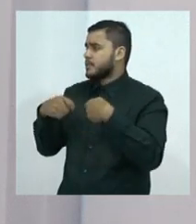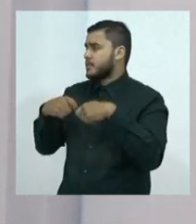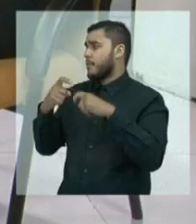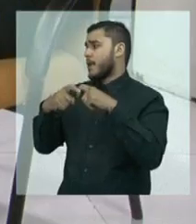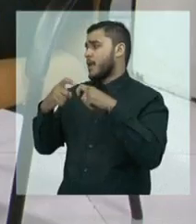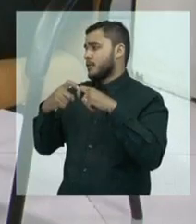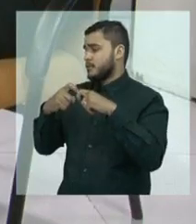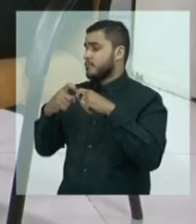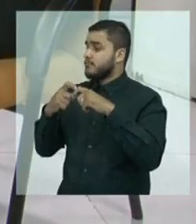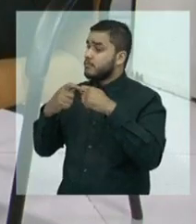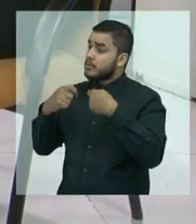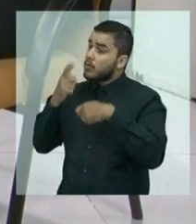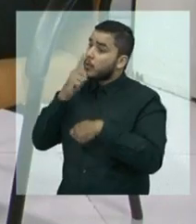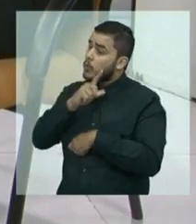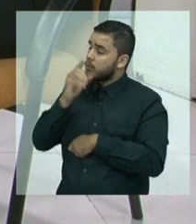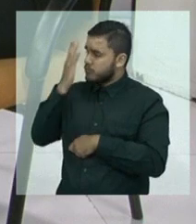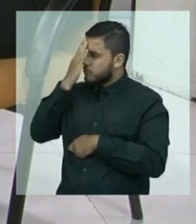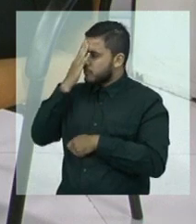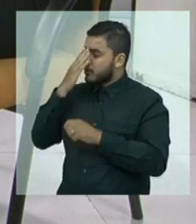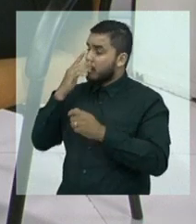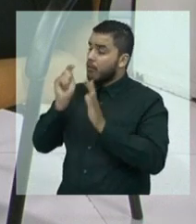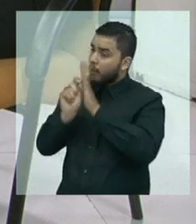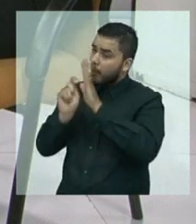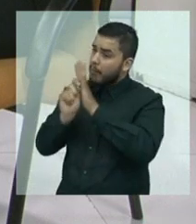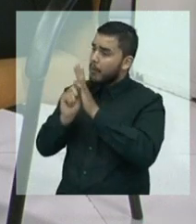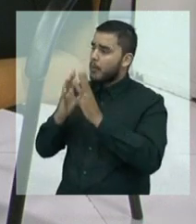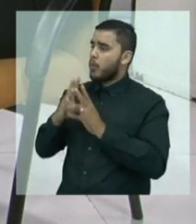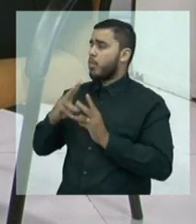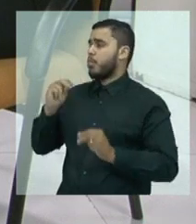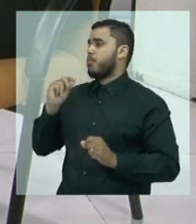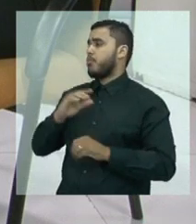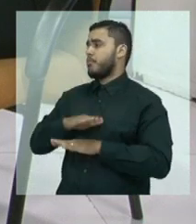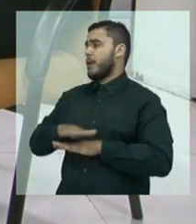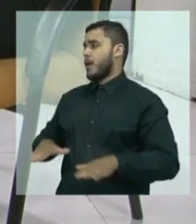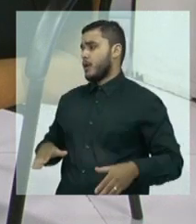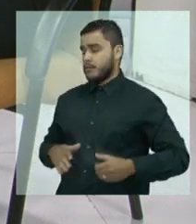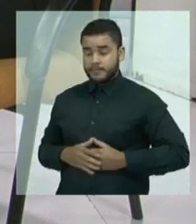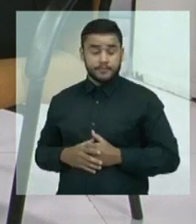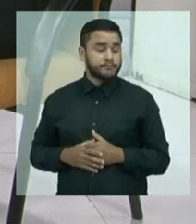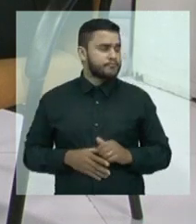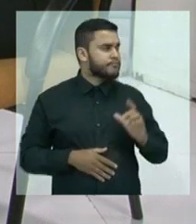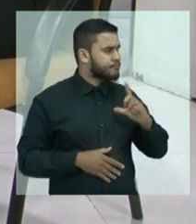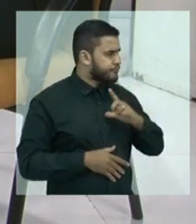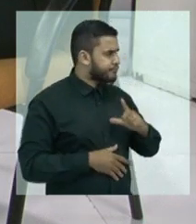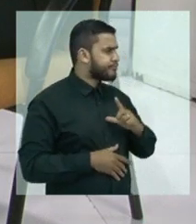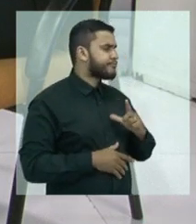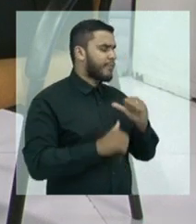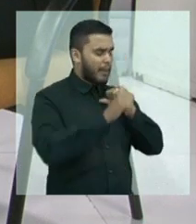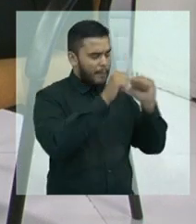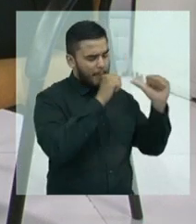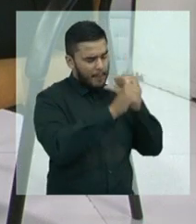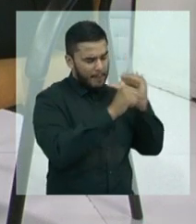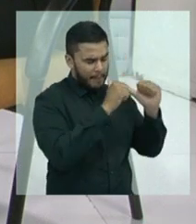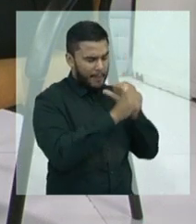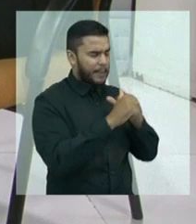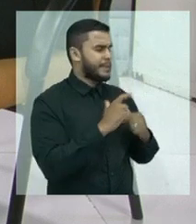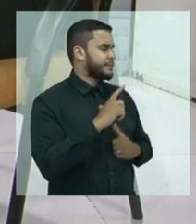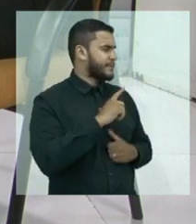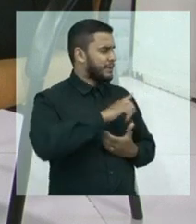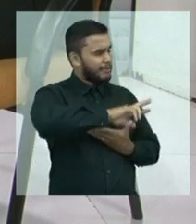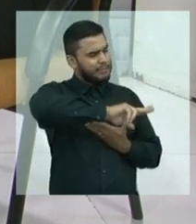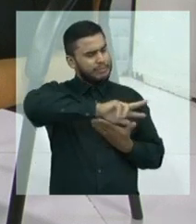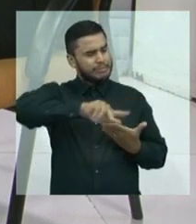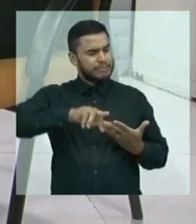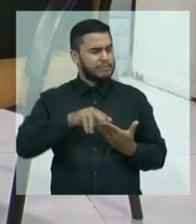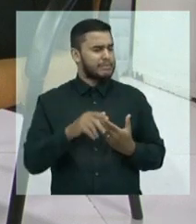Muito bem. Agora, existem também as drogas lícitas, as bebidas alcoólicas. Existem dezenas de bebidas